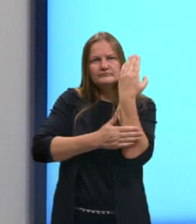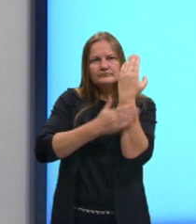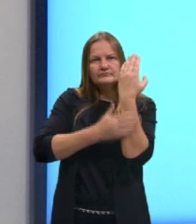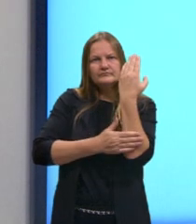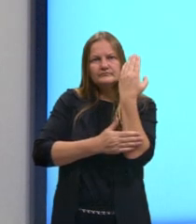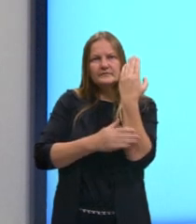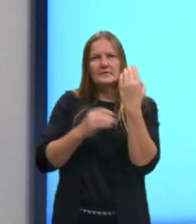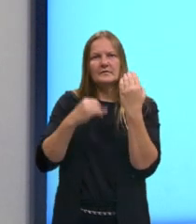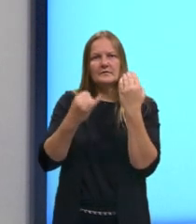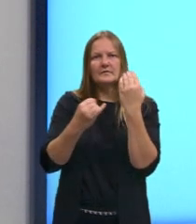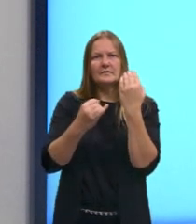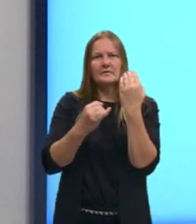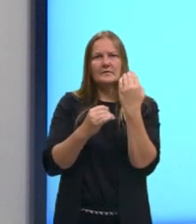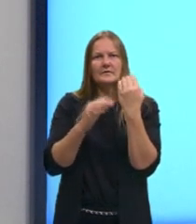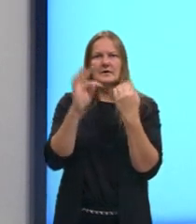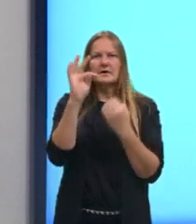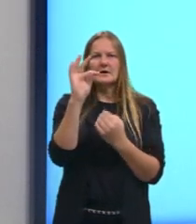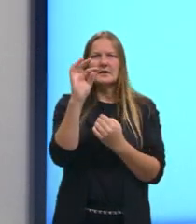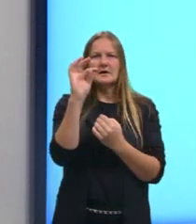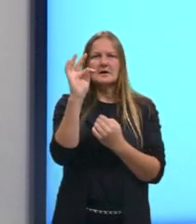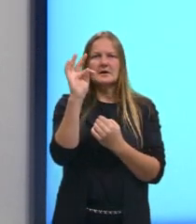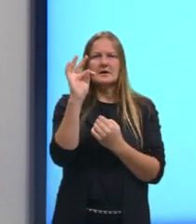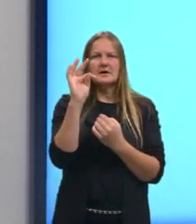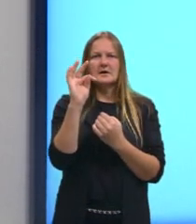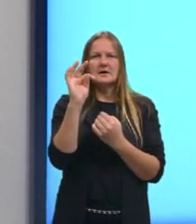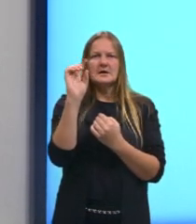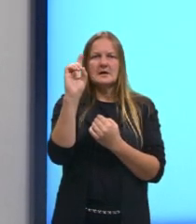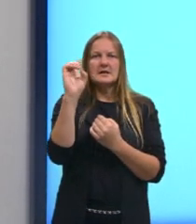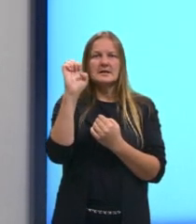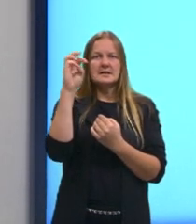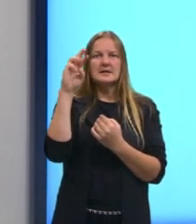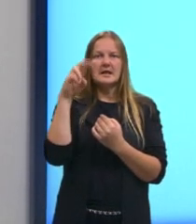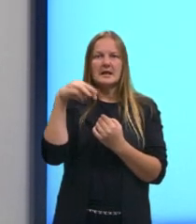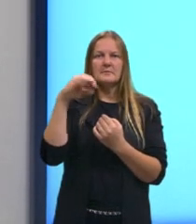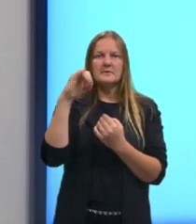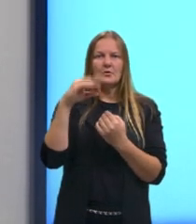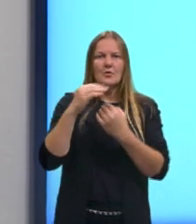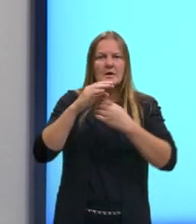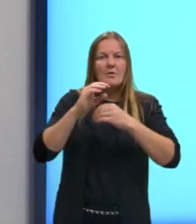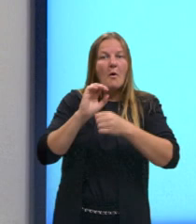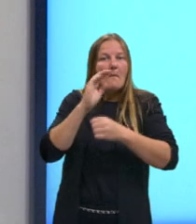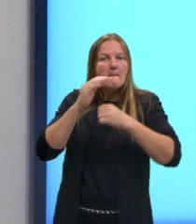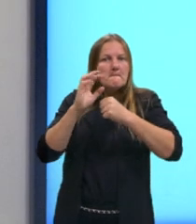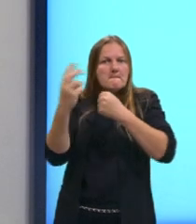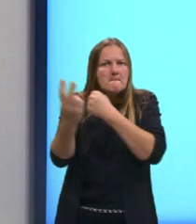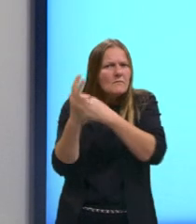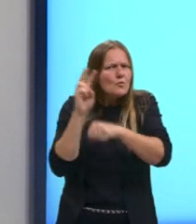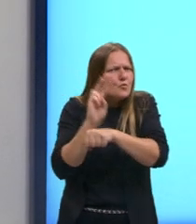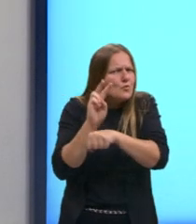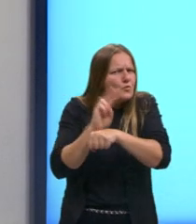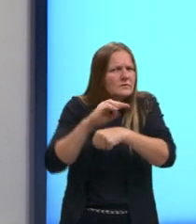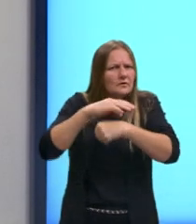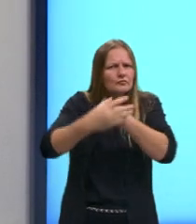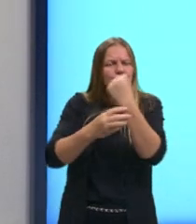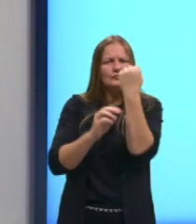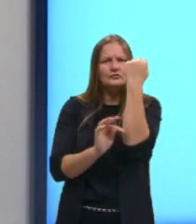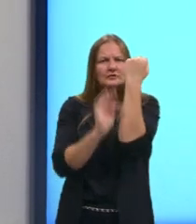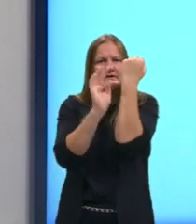o sistema dérmico, que ele vai atuar na proteção da planta, da